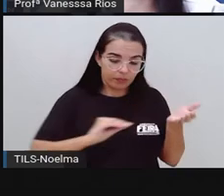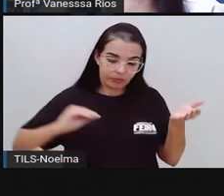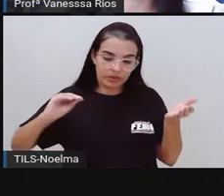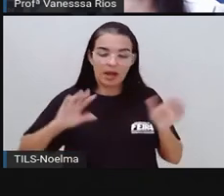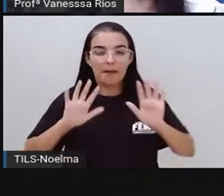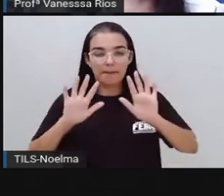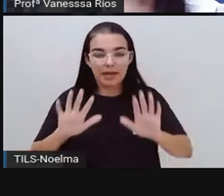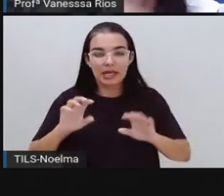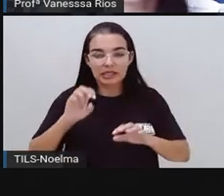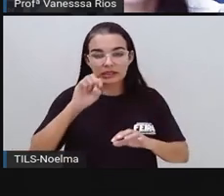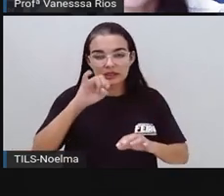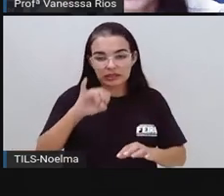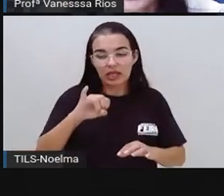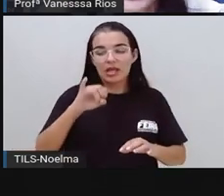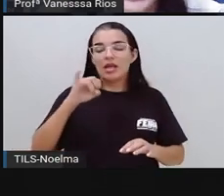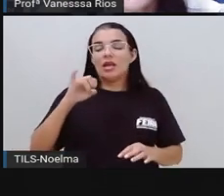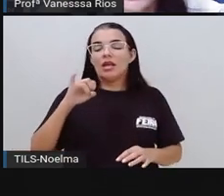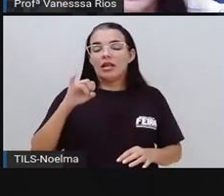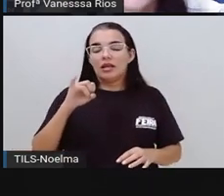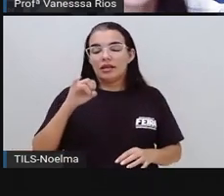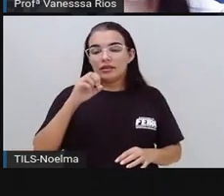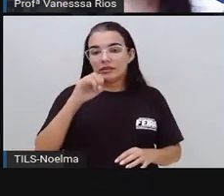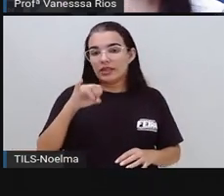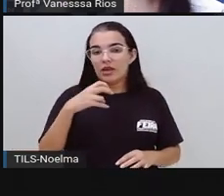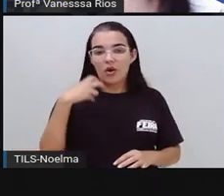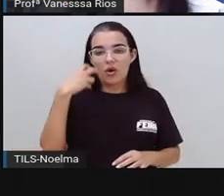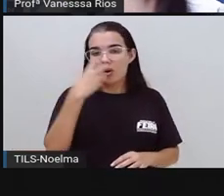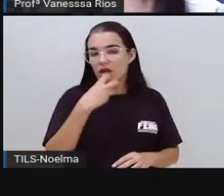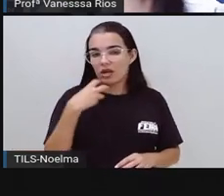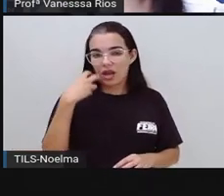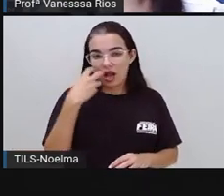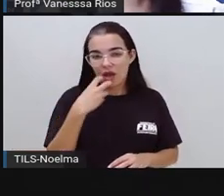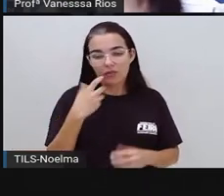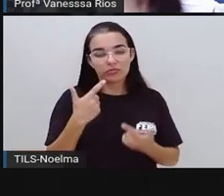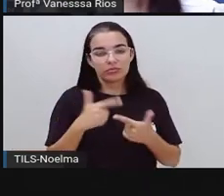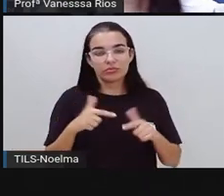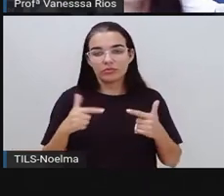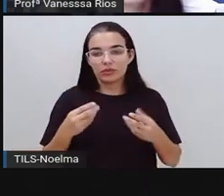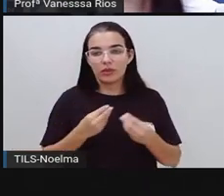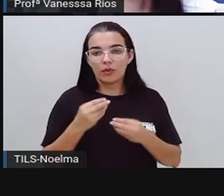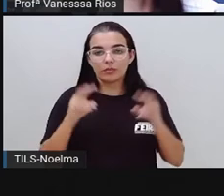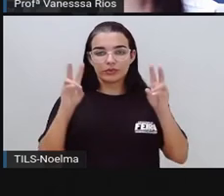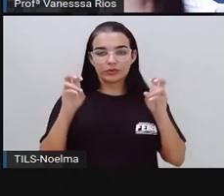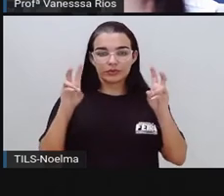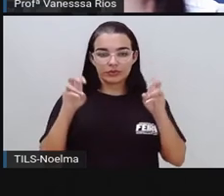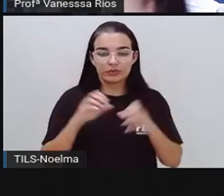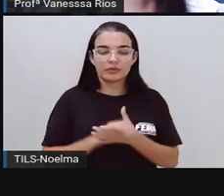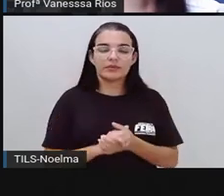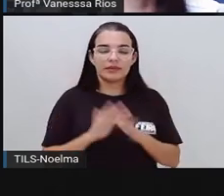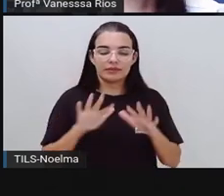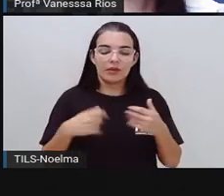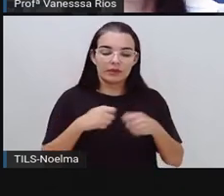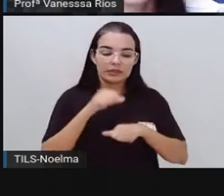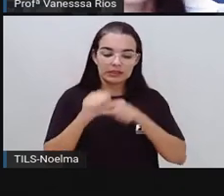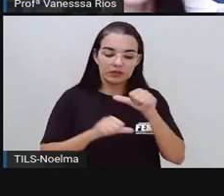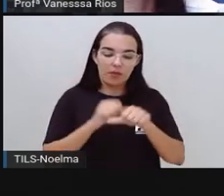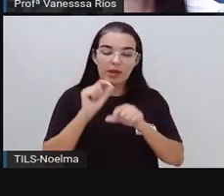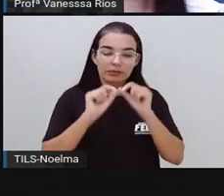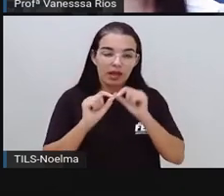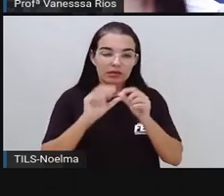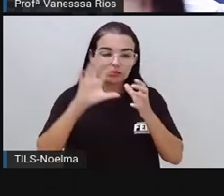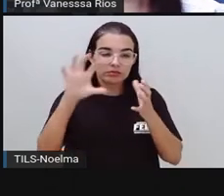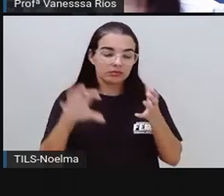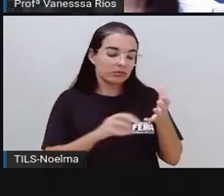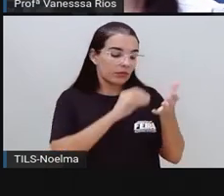partir das perguntas e respostas oralizadas, ela vai ser aí transformada, Ela vai ser construída